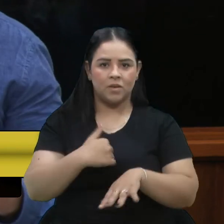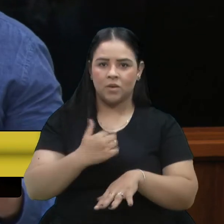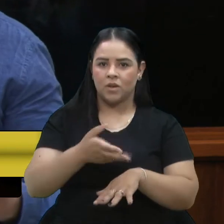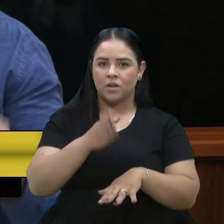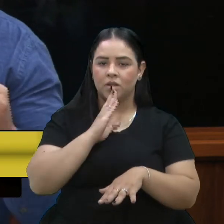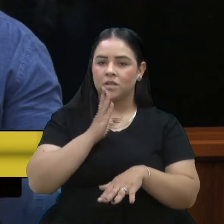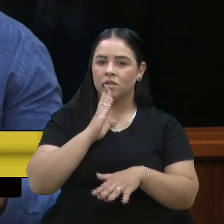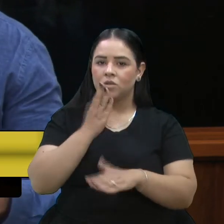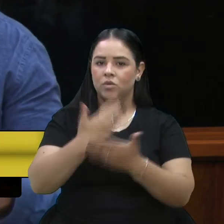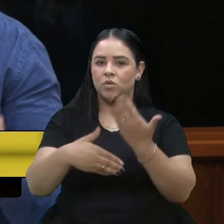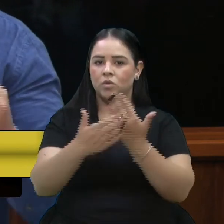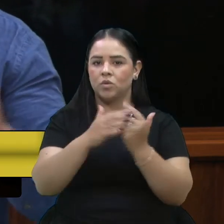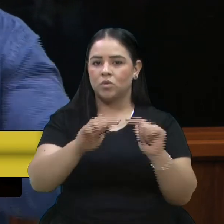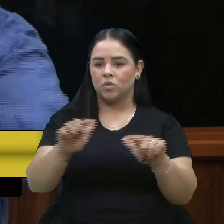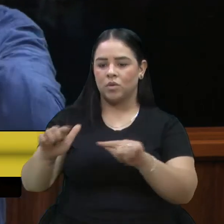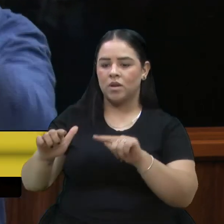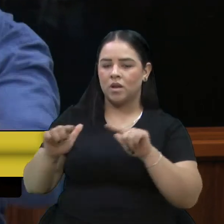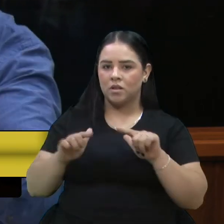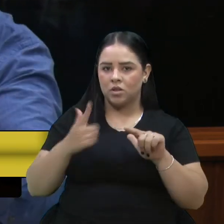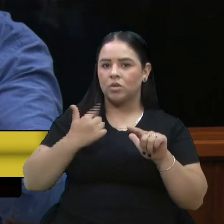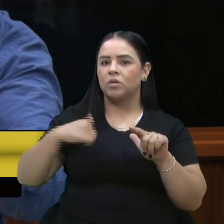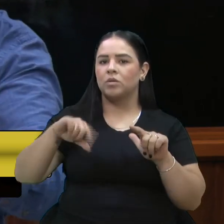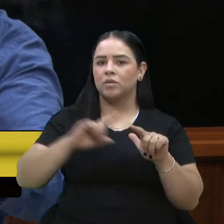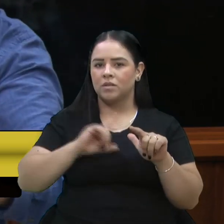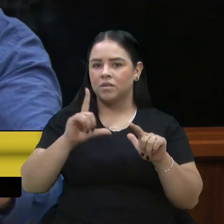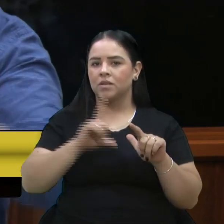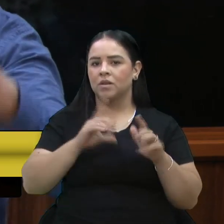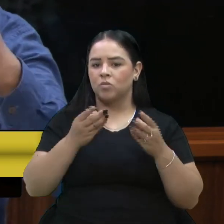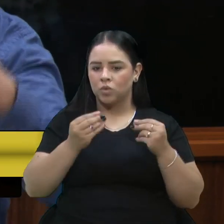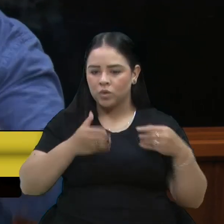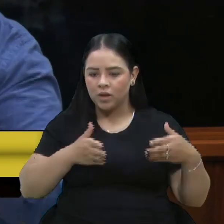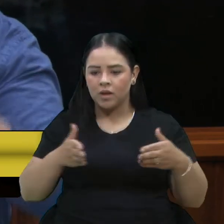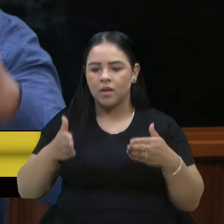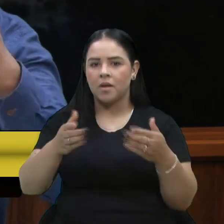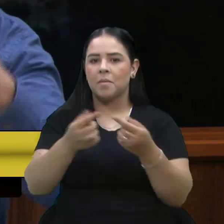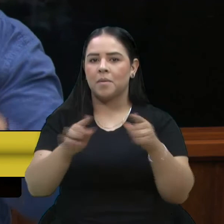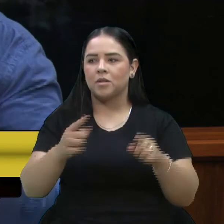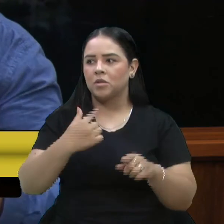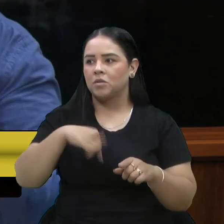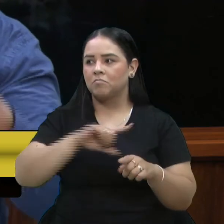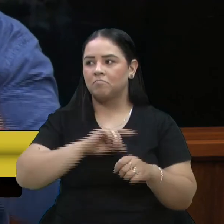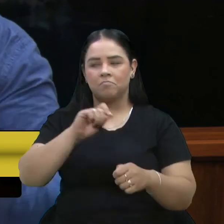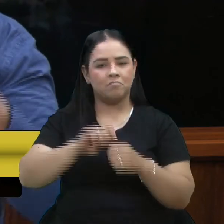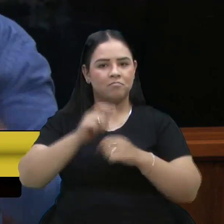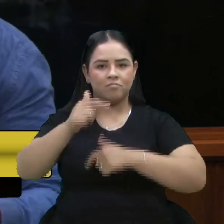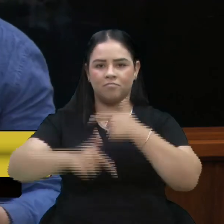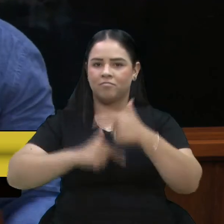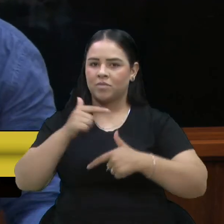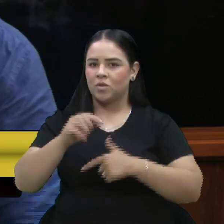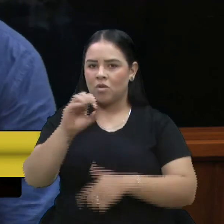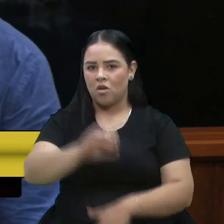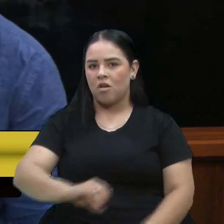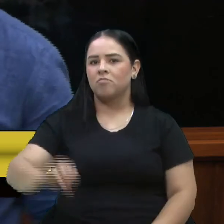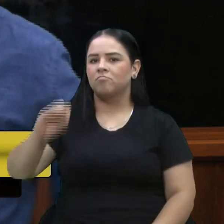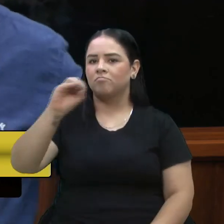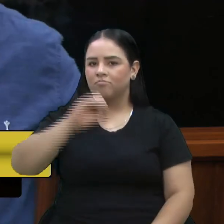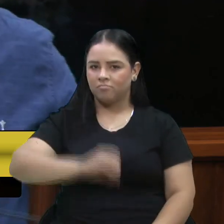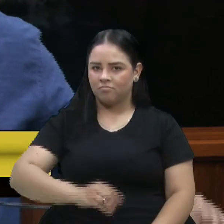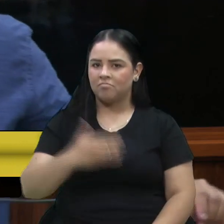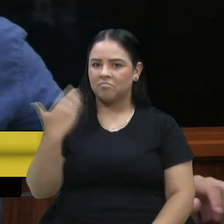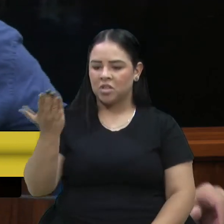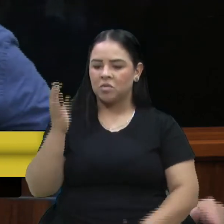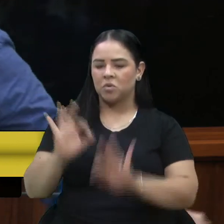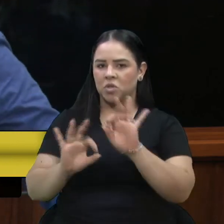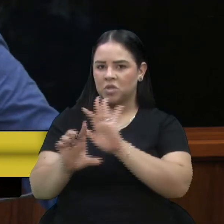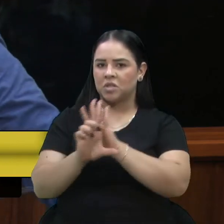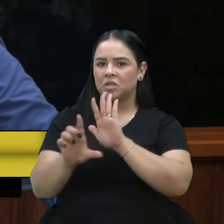redes, e nós temos muito a caminhar, mas fazemos um trabalho de excelência, e esse projeto de